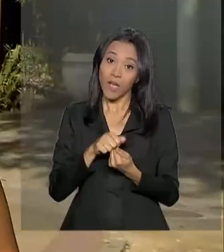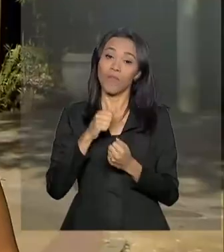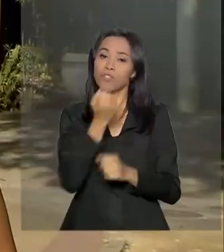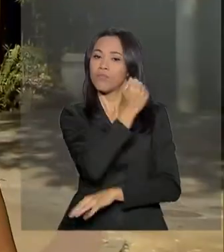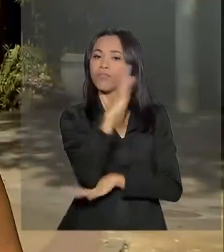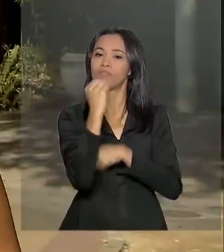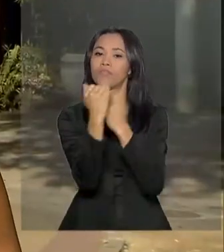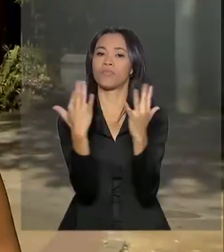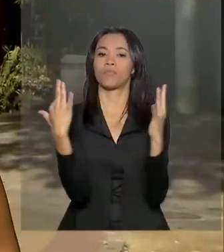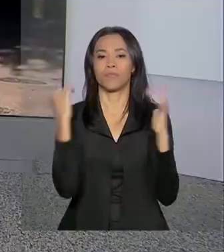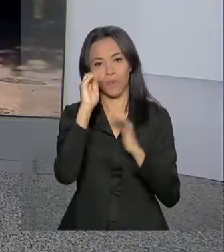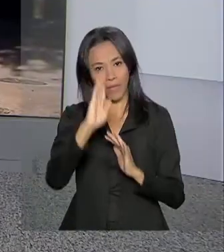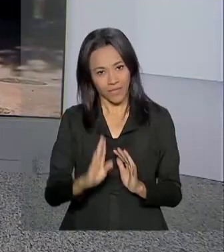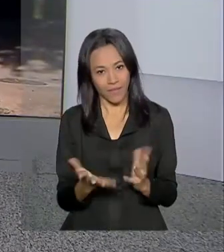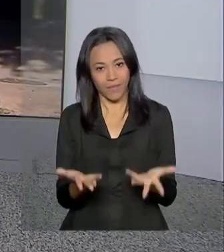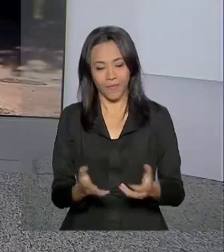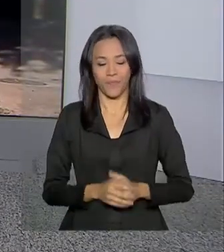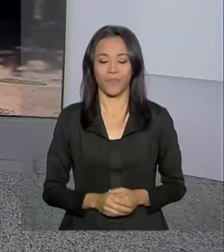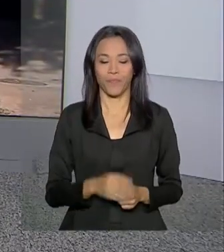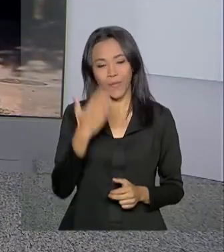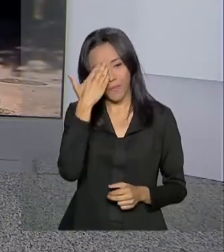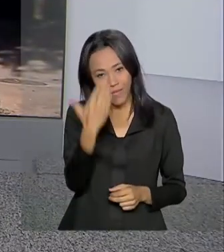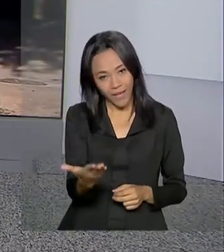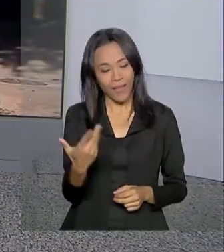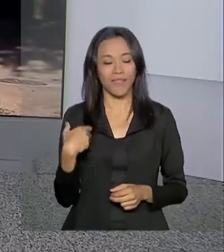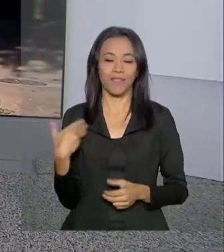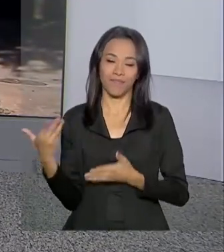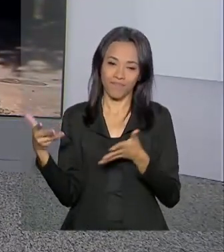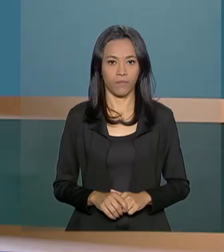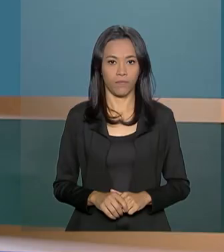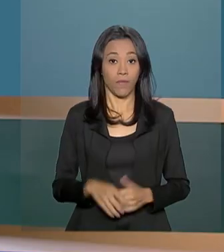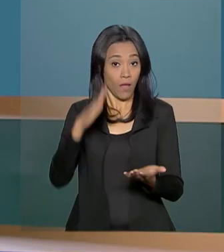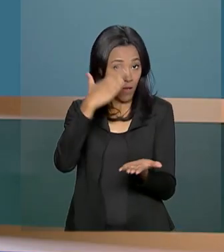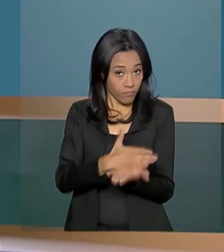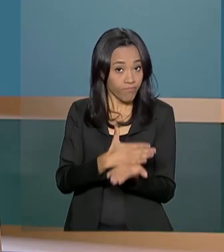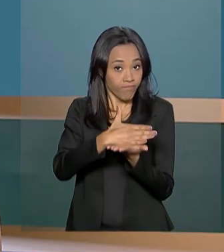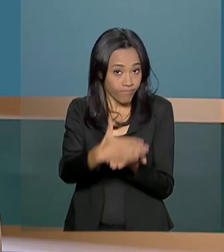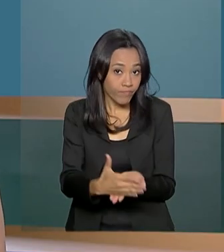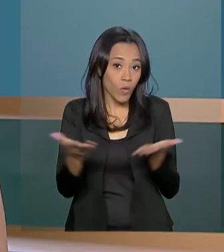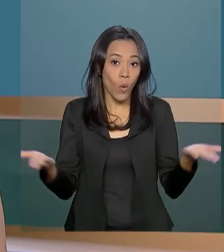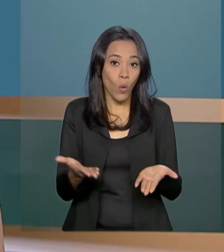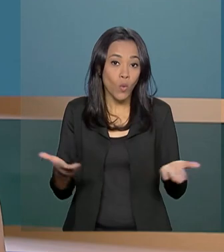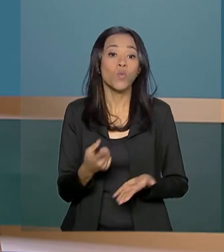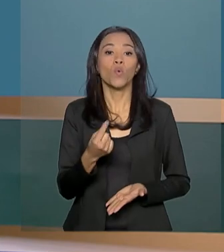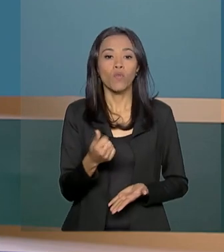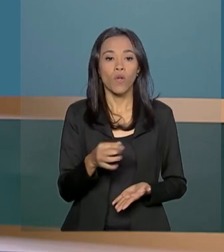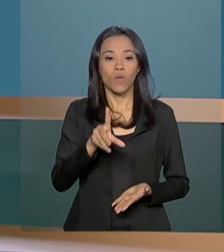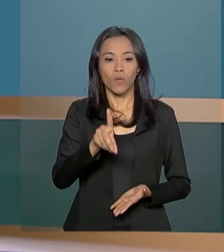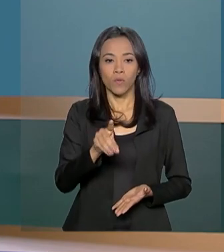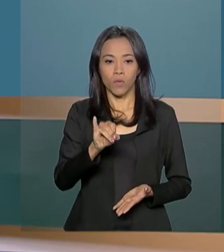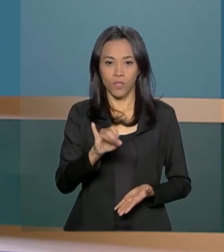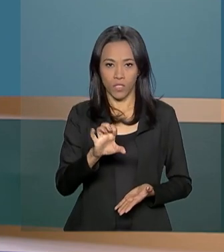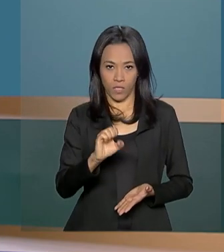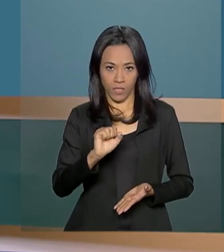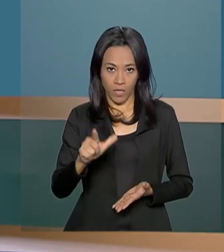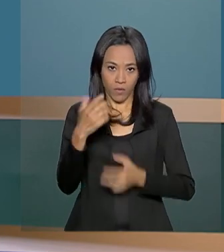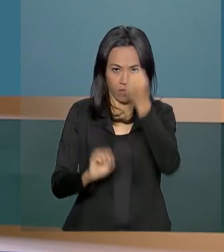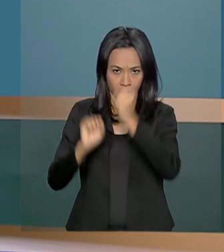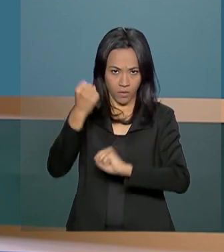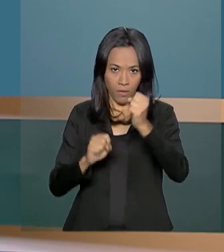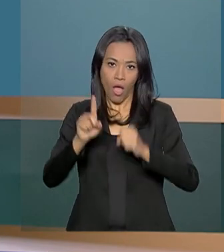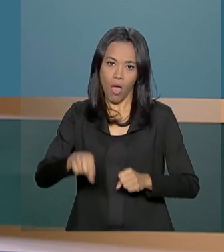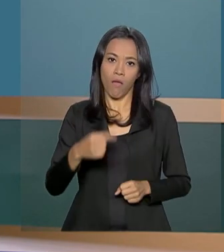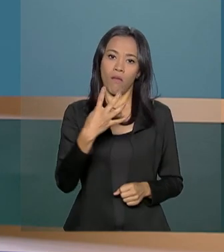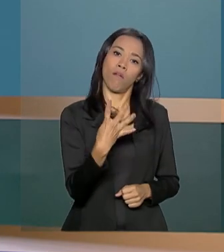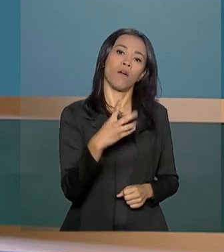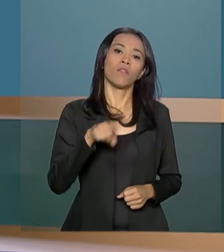brasileira. Voltamos com você, Carla. Obrigada pela sua participação. A partir de hoje, o preço médio do diesel nas refinarias está 4